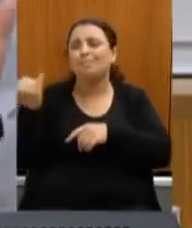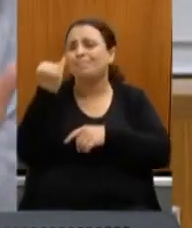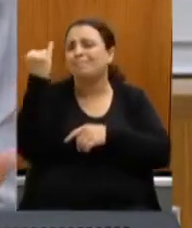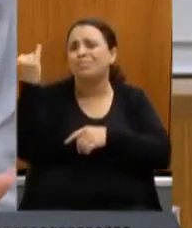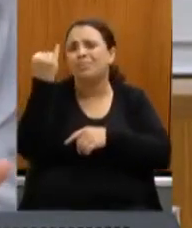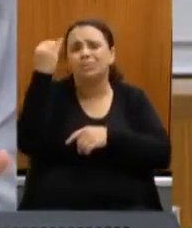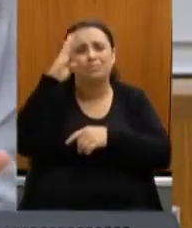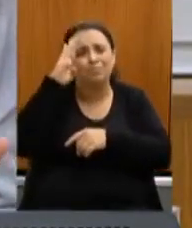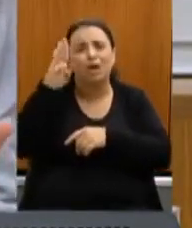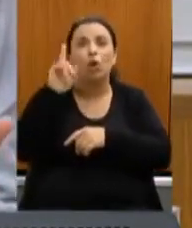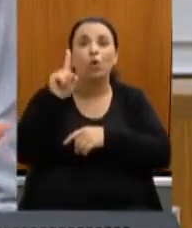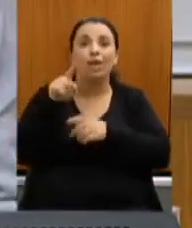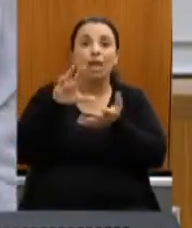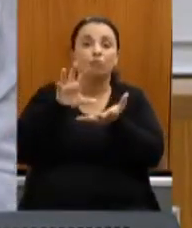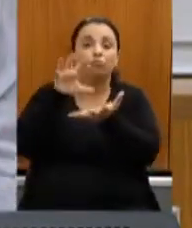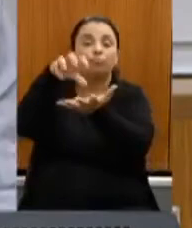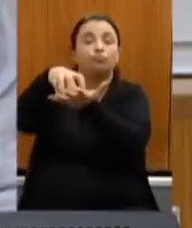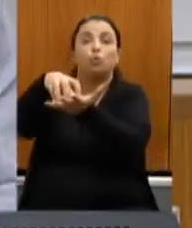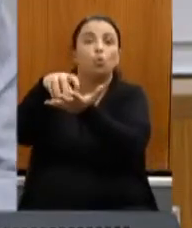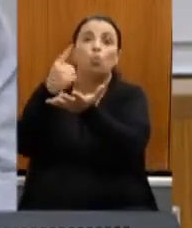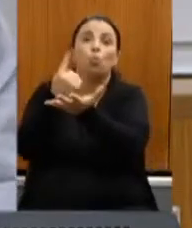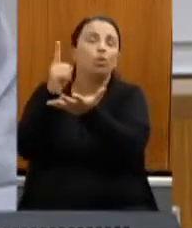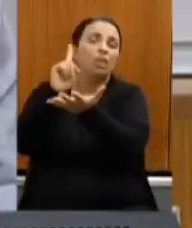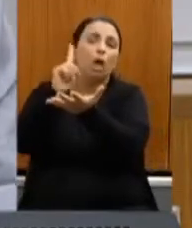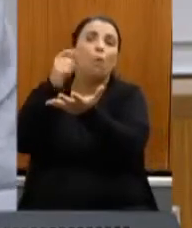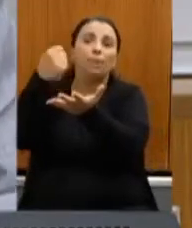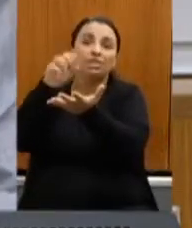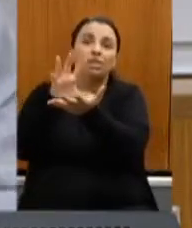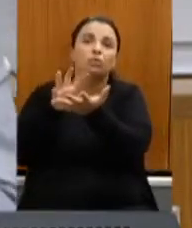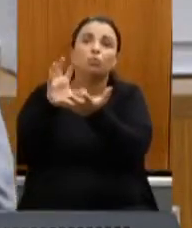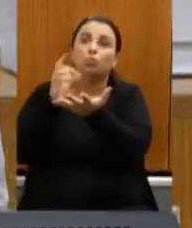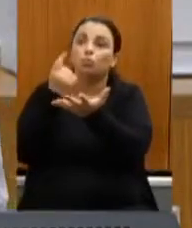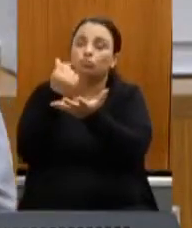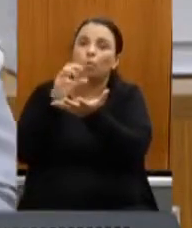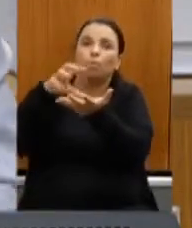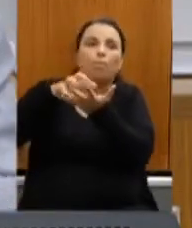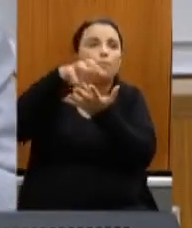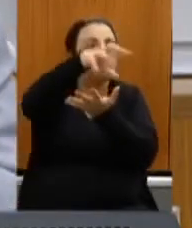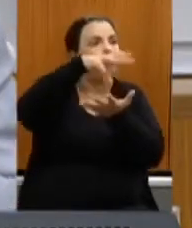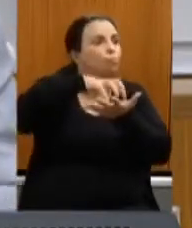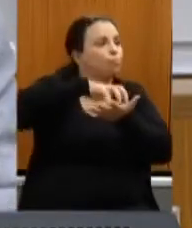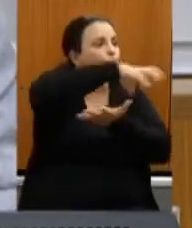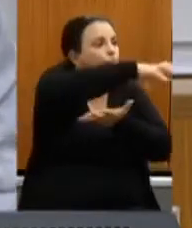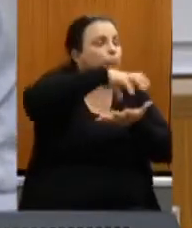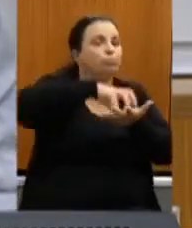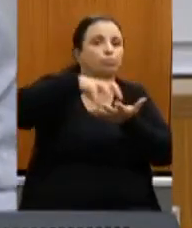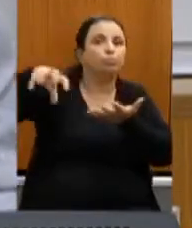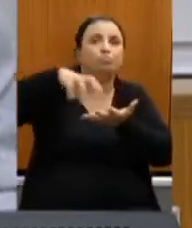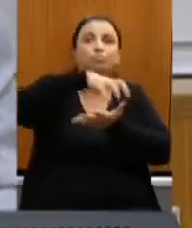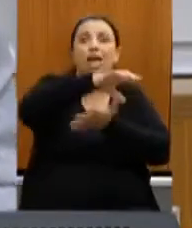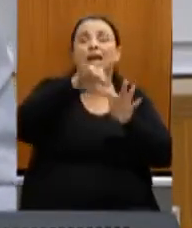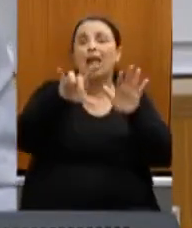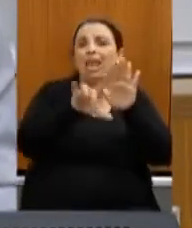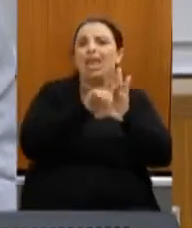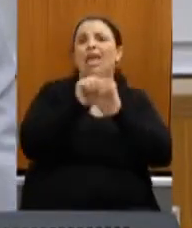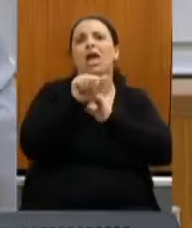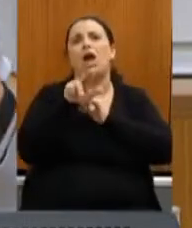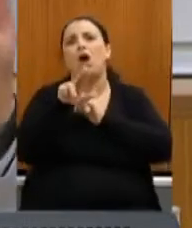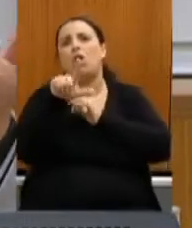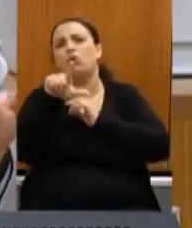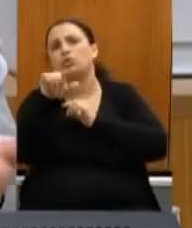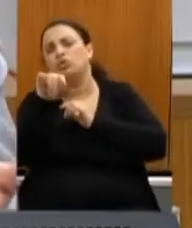a descentralização dos recursos fazer com que os recursos do fundo ou da lei ou de blanco ou quaisquer que sejam do fomento também